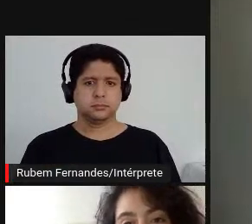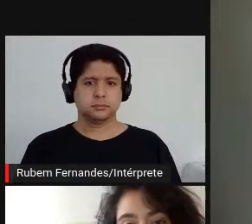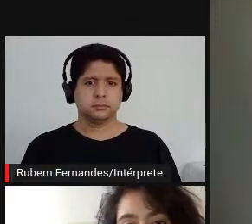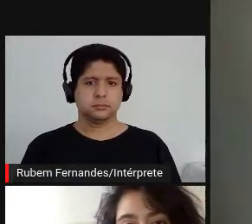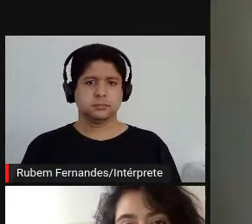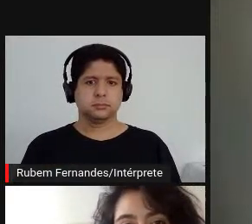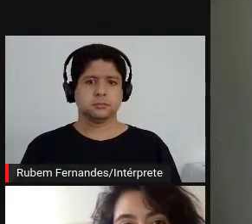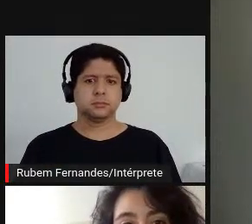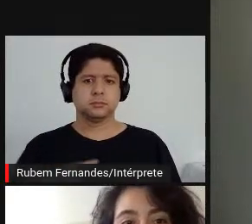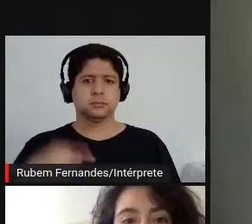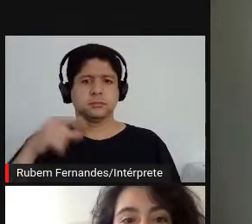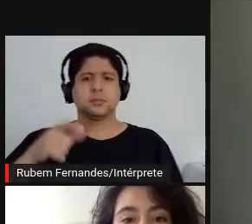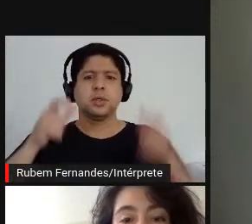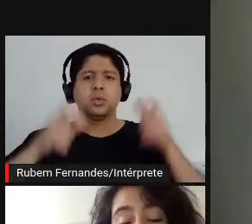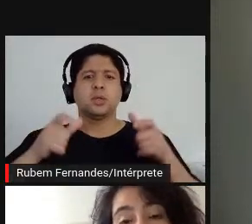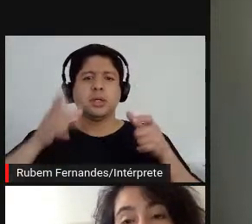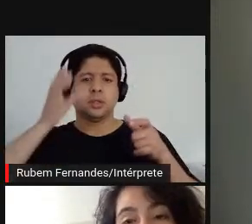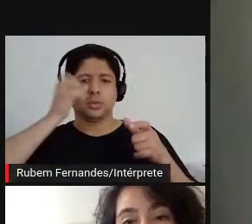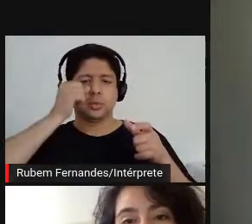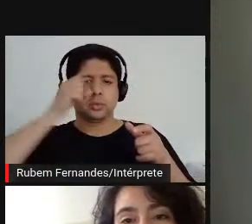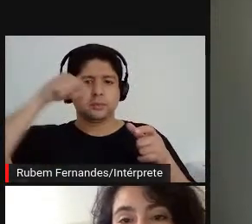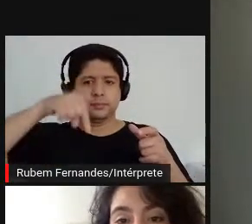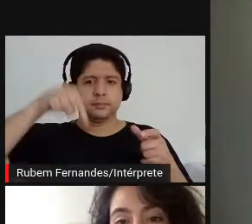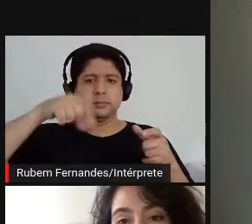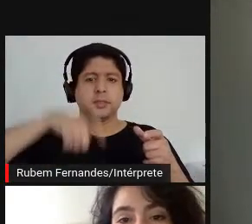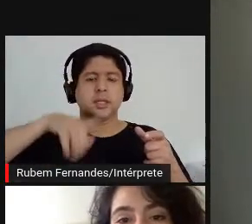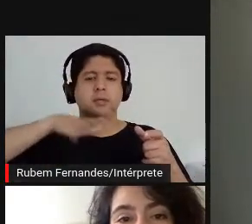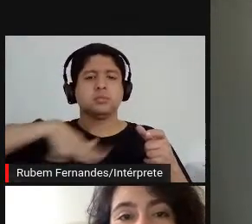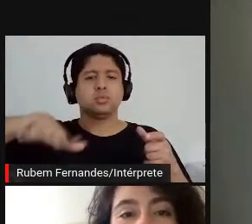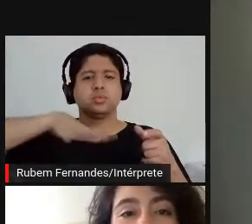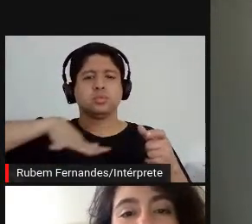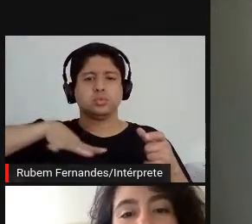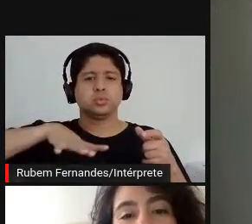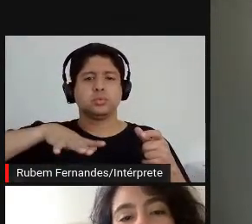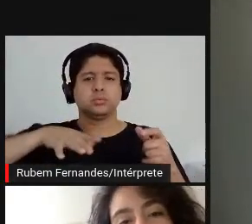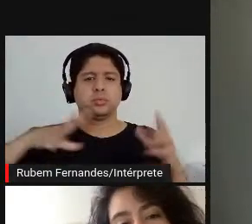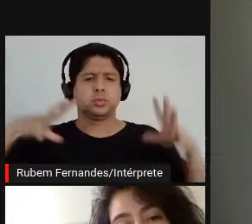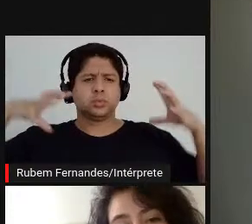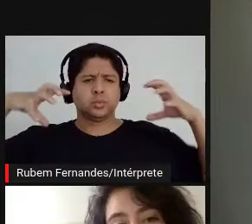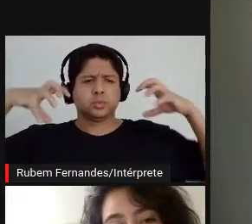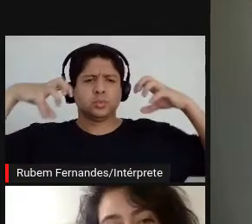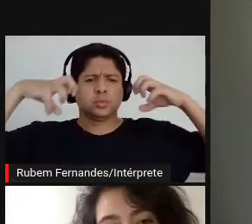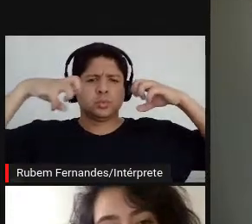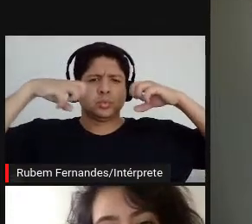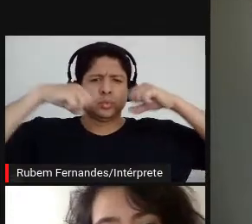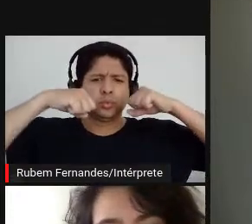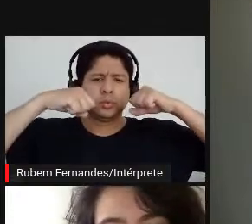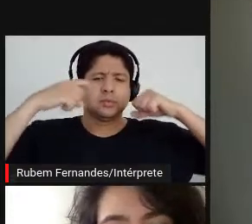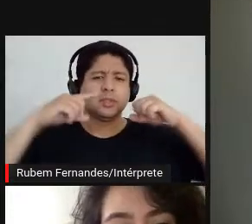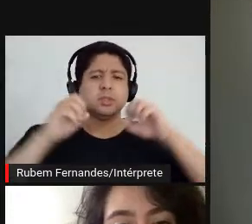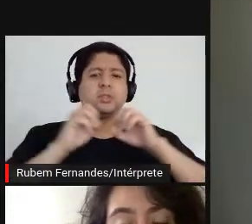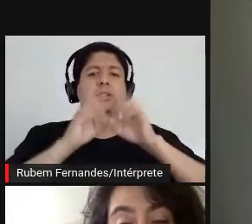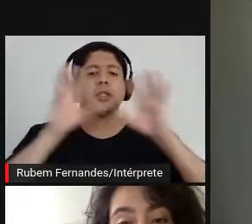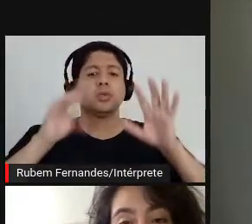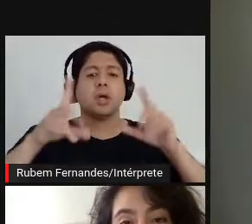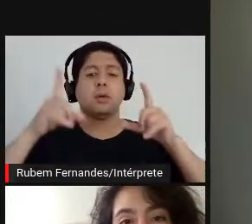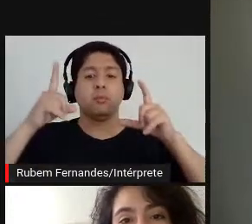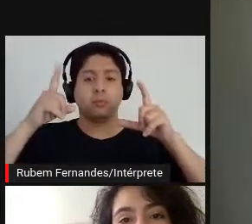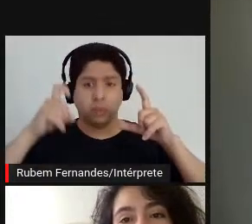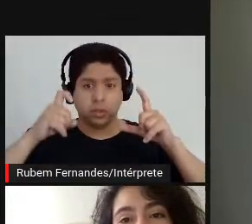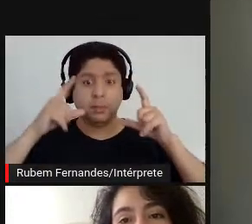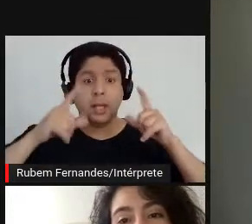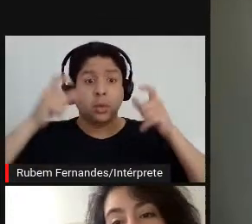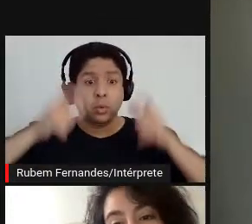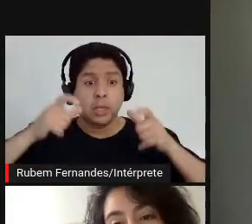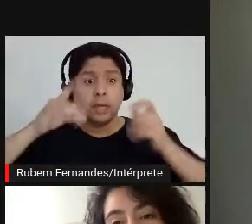como essa instalação aqui. Então, esse é um espaço totalmente escuro. Ele está claro só para fotografia, mas é um espaço